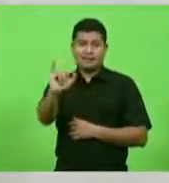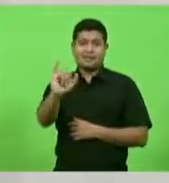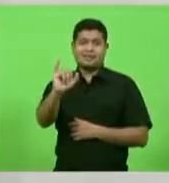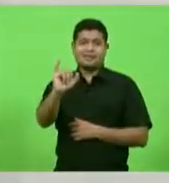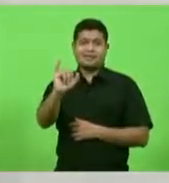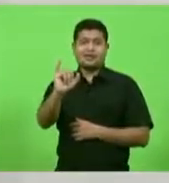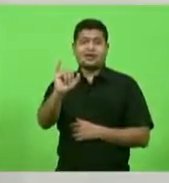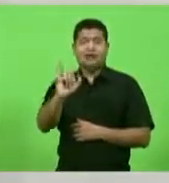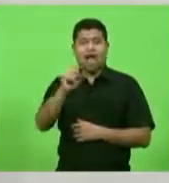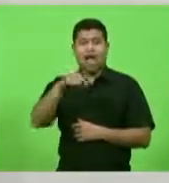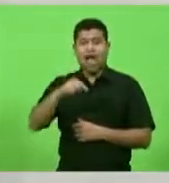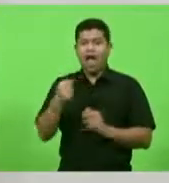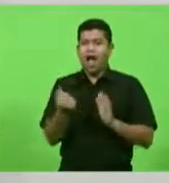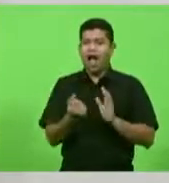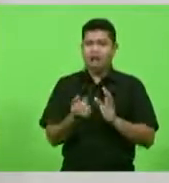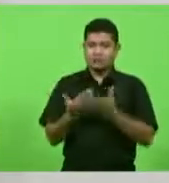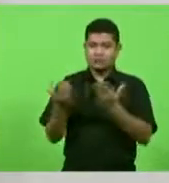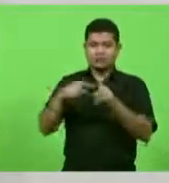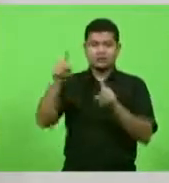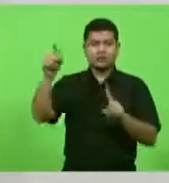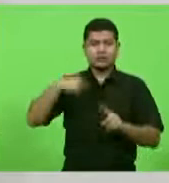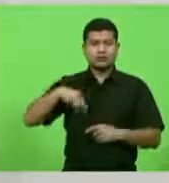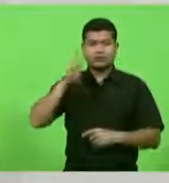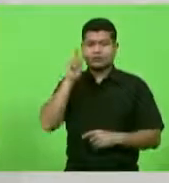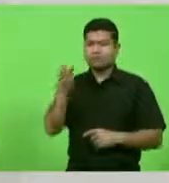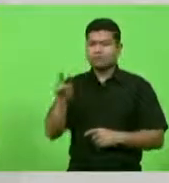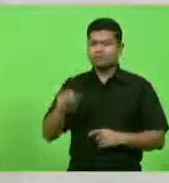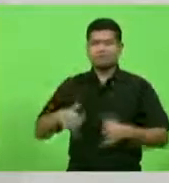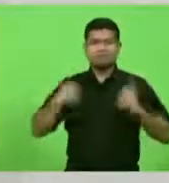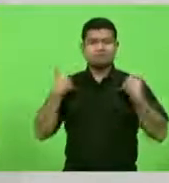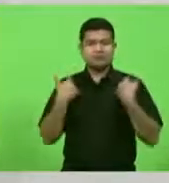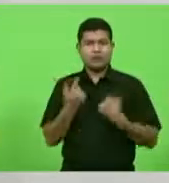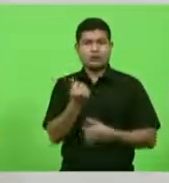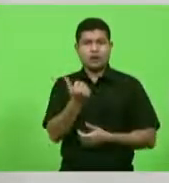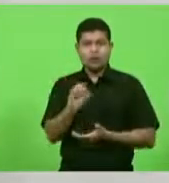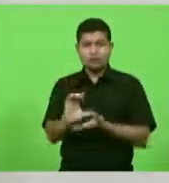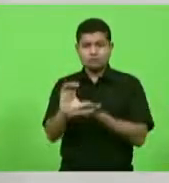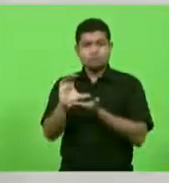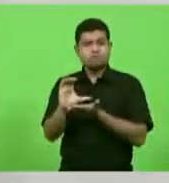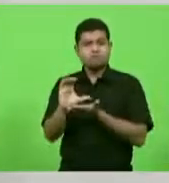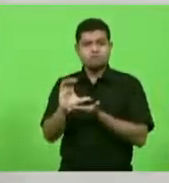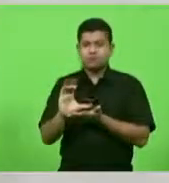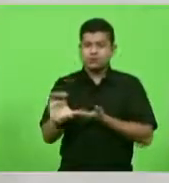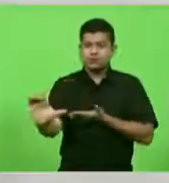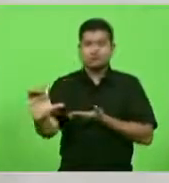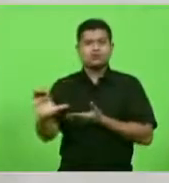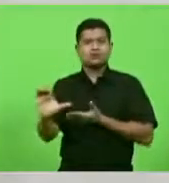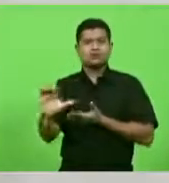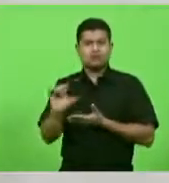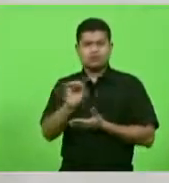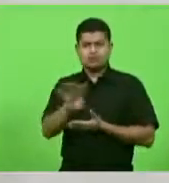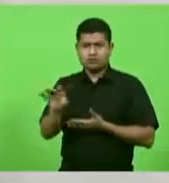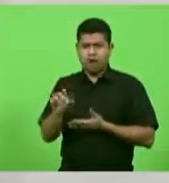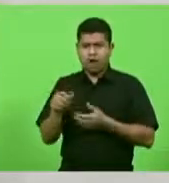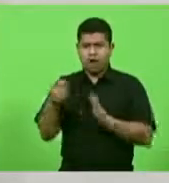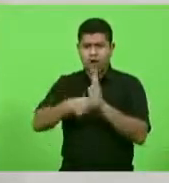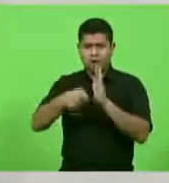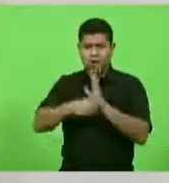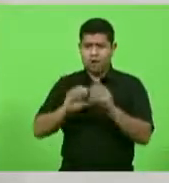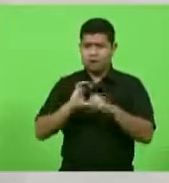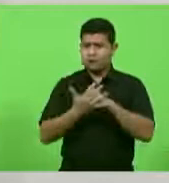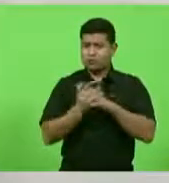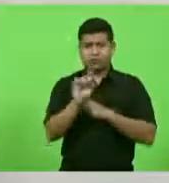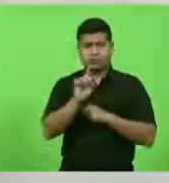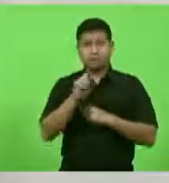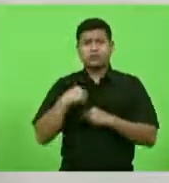orgulhar a todos os catarinenses. São recursos que estão sendo e serão empregados, não só em combate à pandemia, mas